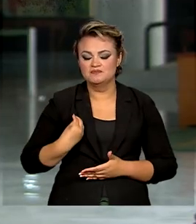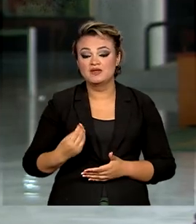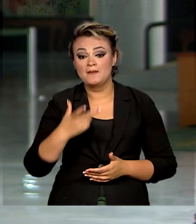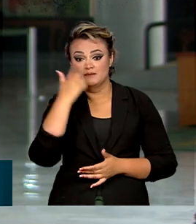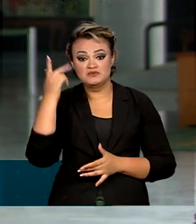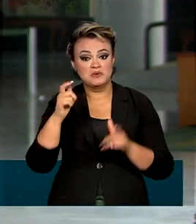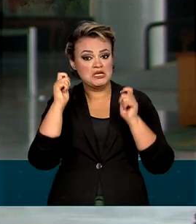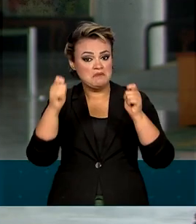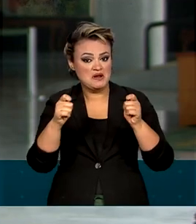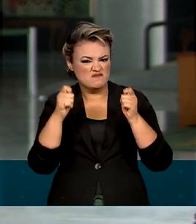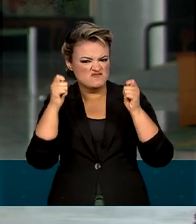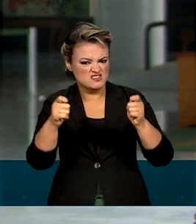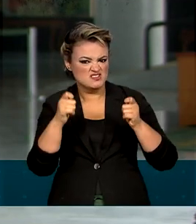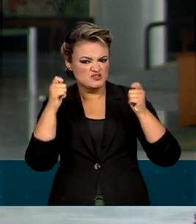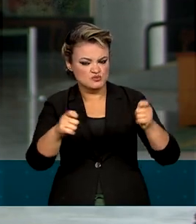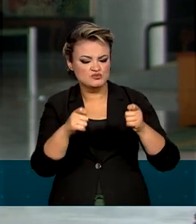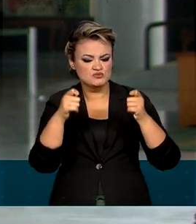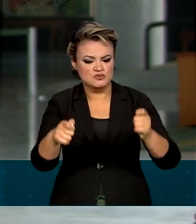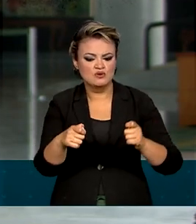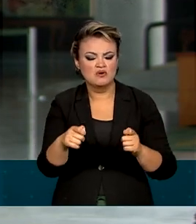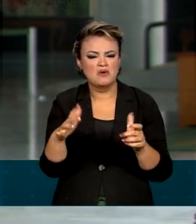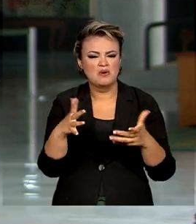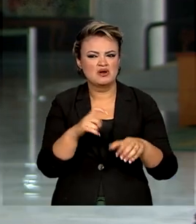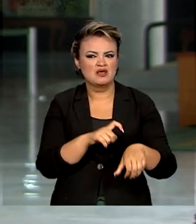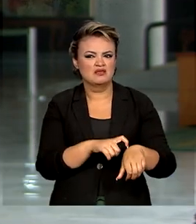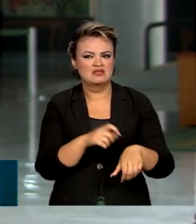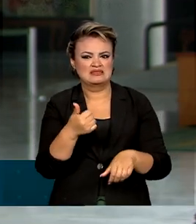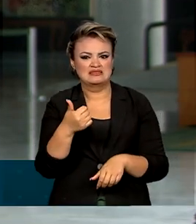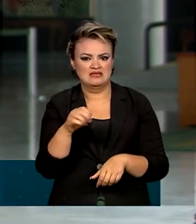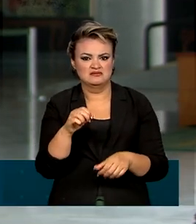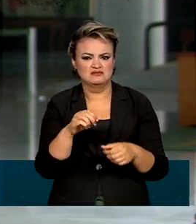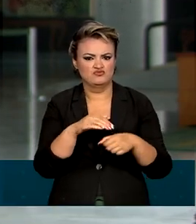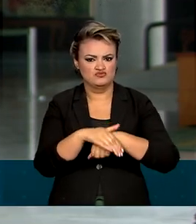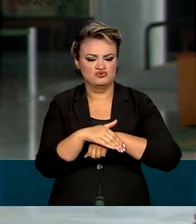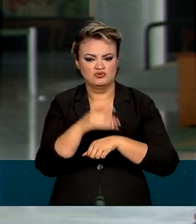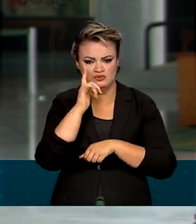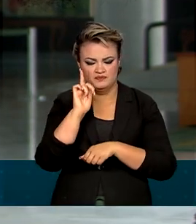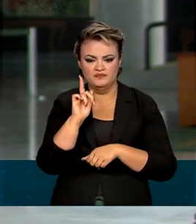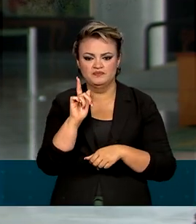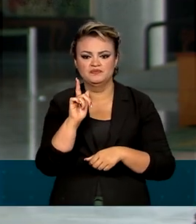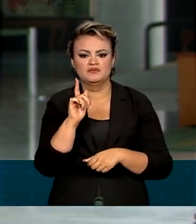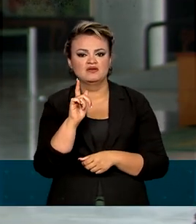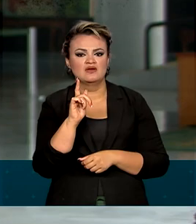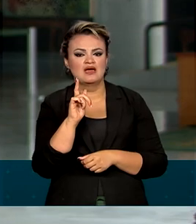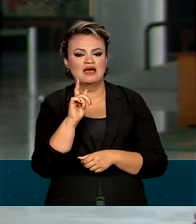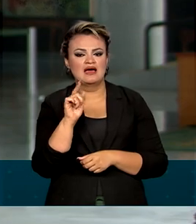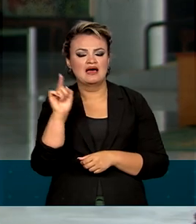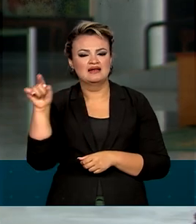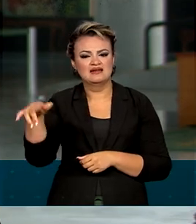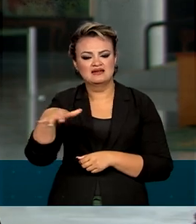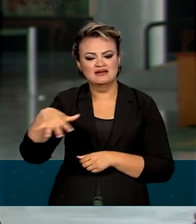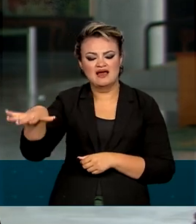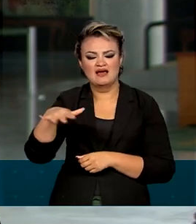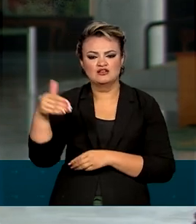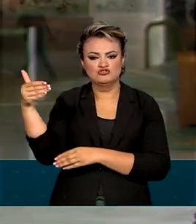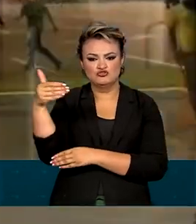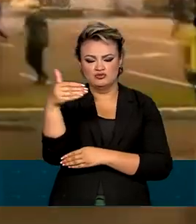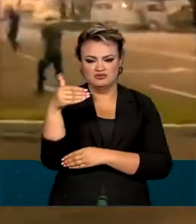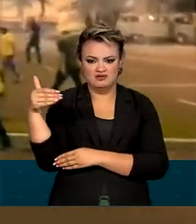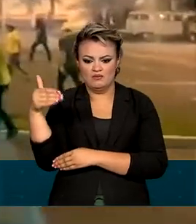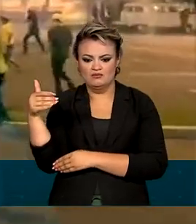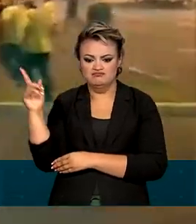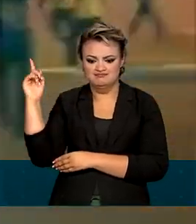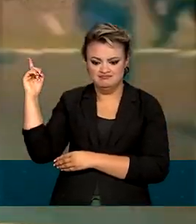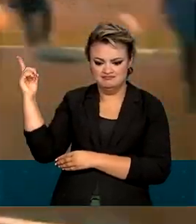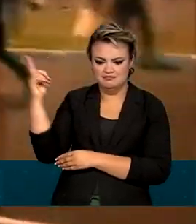manifestantes iniciaram os protestos por volta das 10 horas da noite de ontem, ali no setor hoteleiro norte